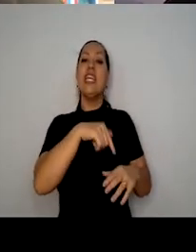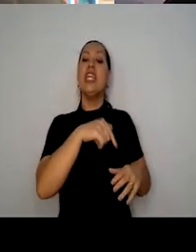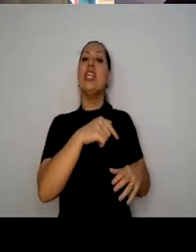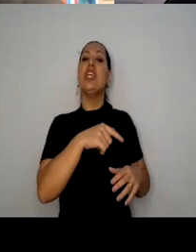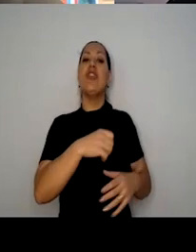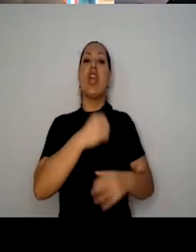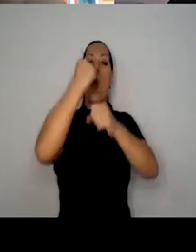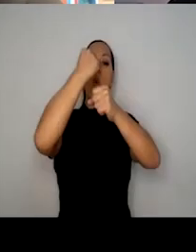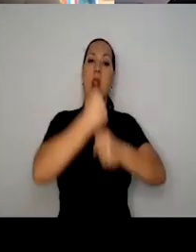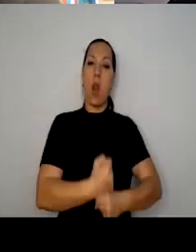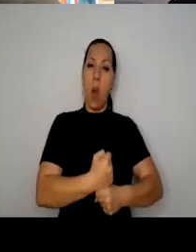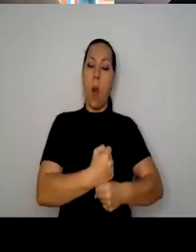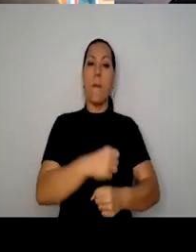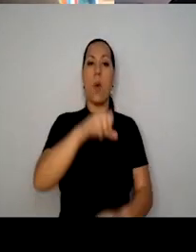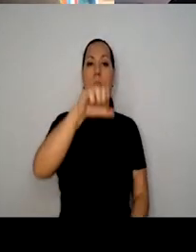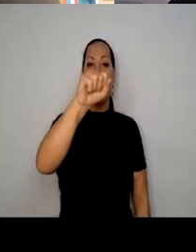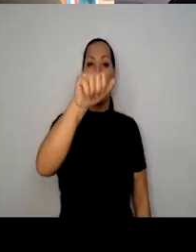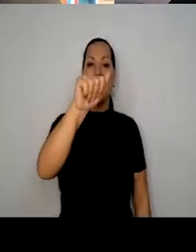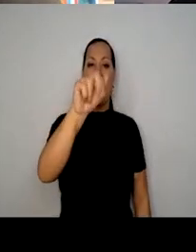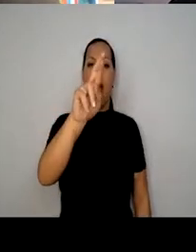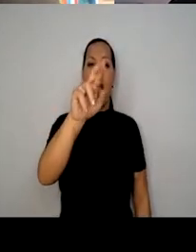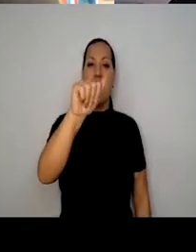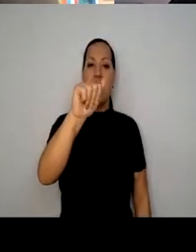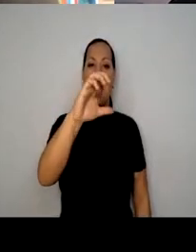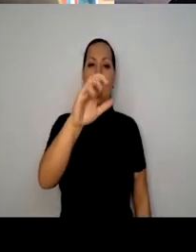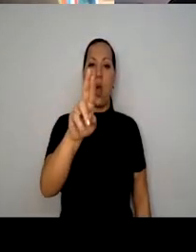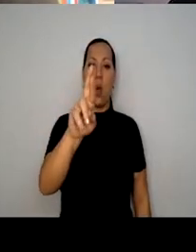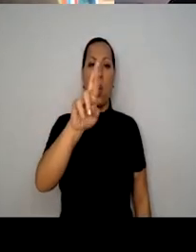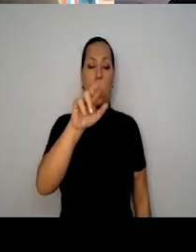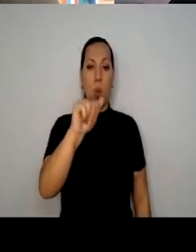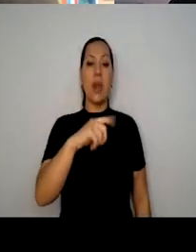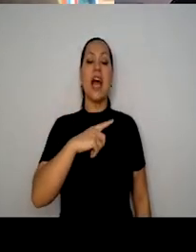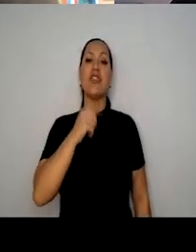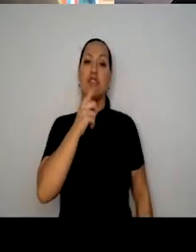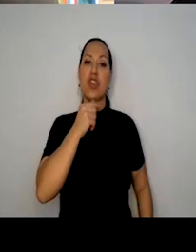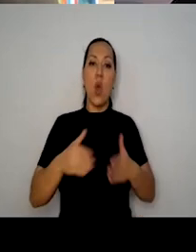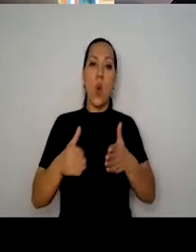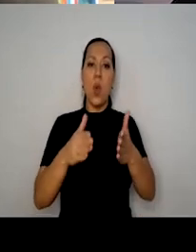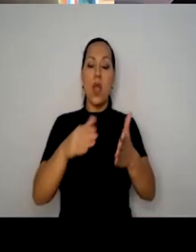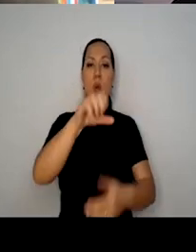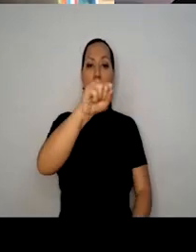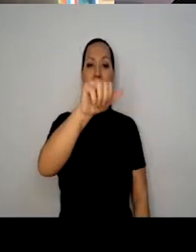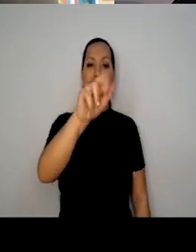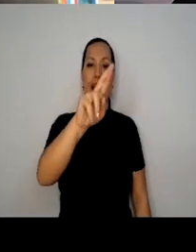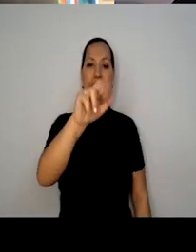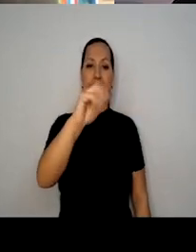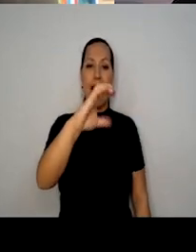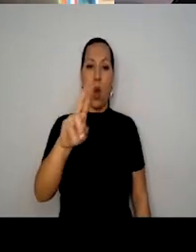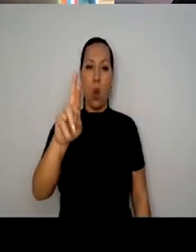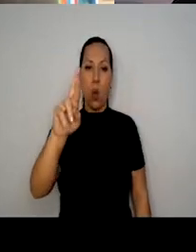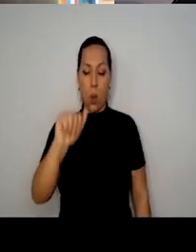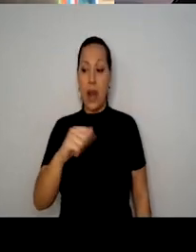isso que chama o espetáculo O Caminho da Saracura, que o rio, o rio Saracura, a gente tem ali o rio Bixiga, o rio